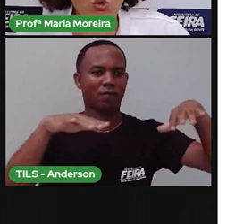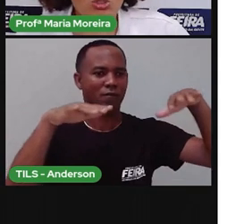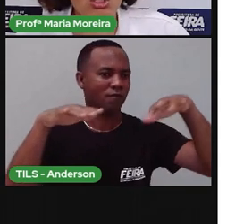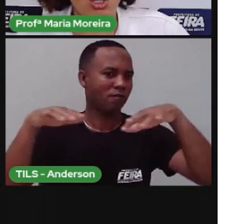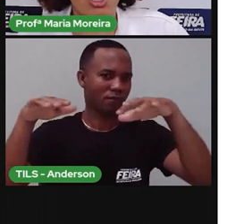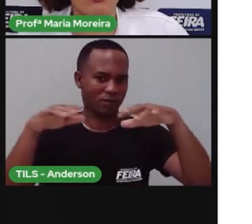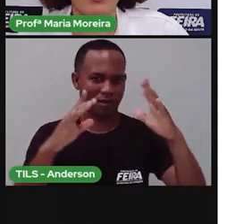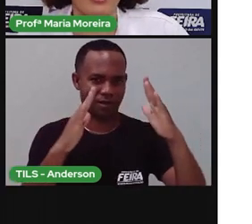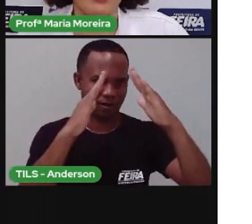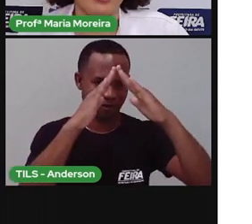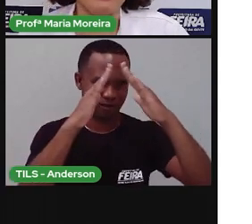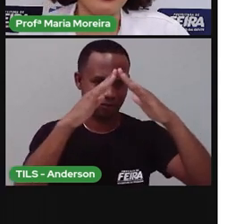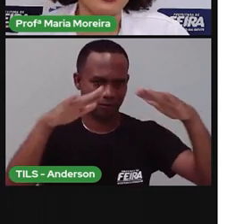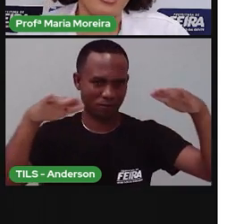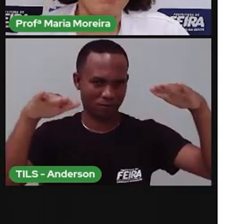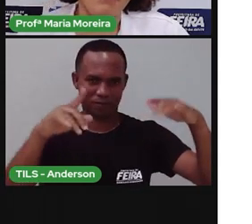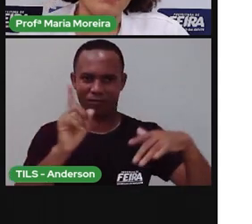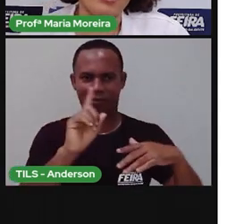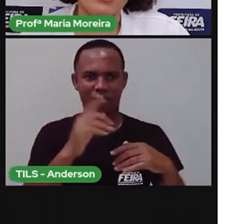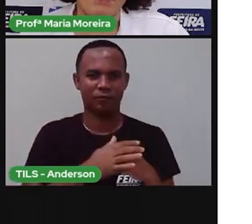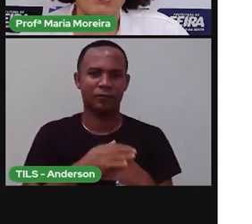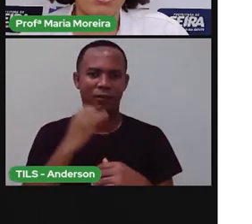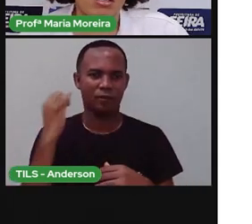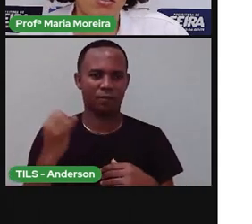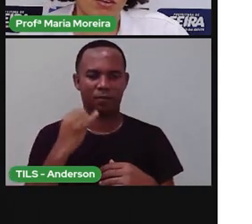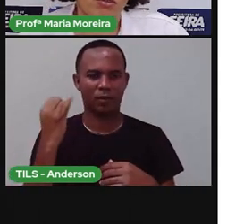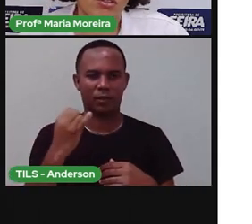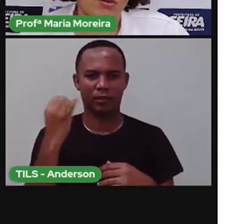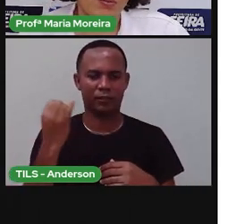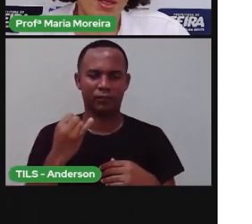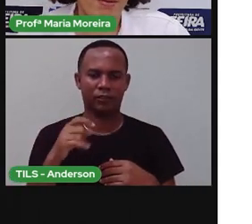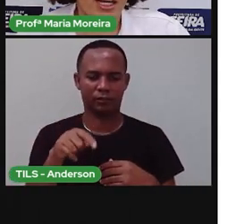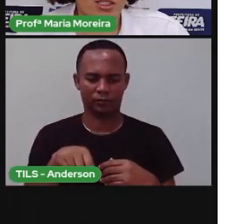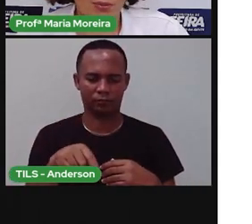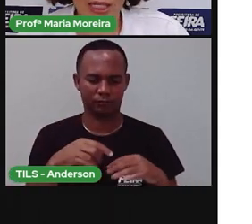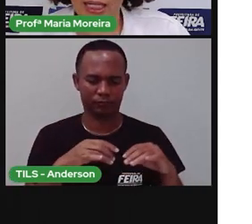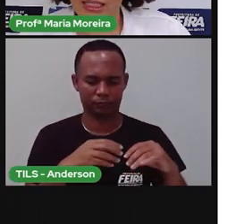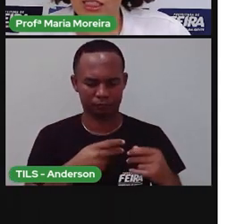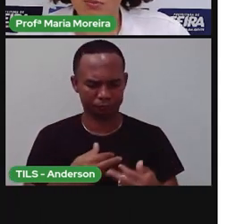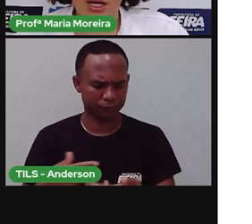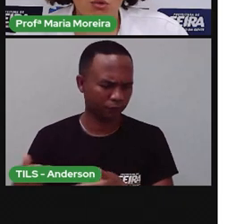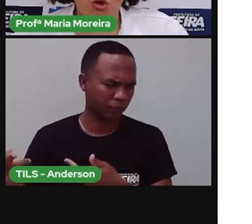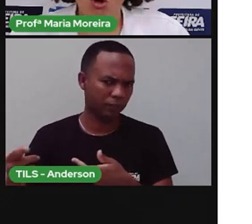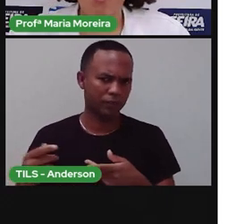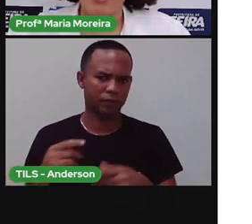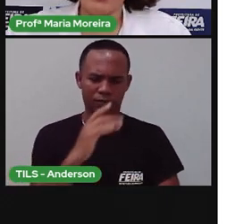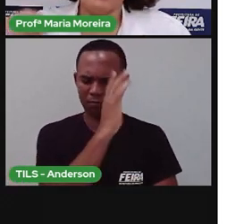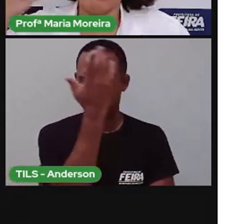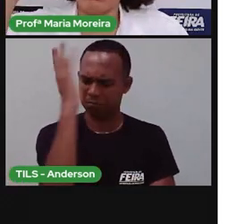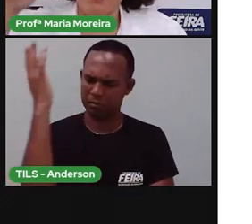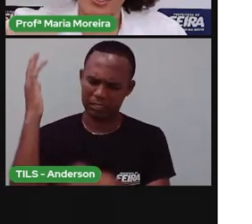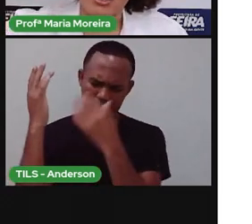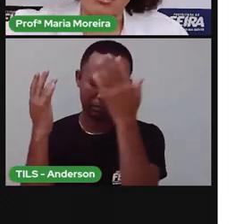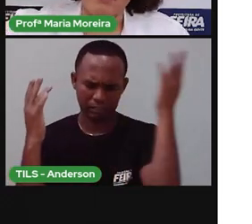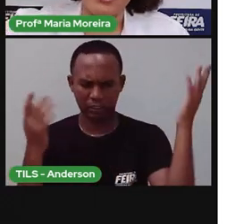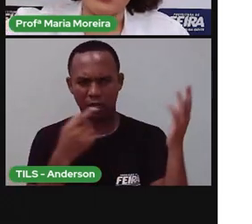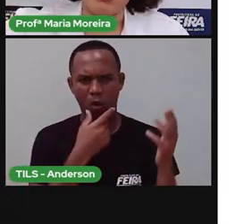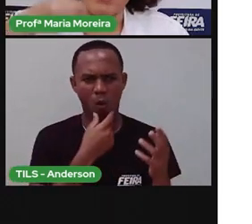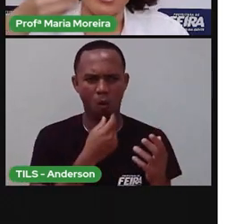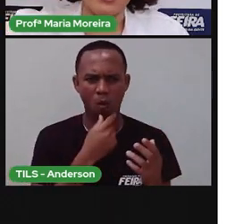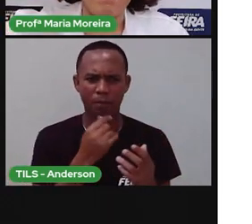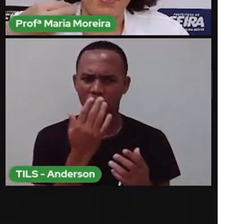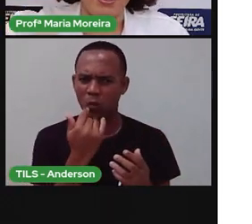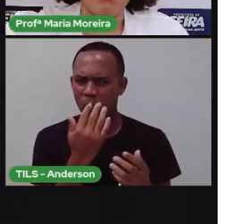Então, o solo, ele é de extrema importância para os seres vivos. Para as plantas, para o homem. Não só pela questão da